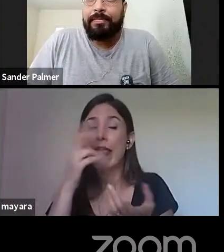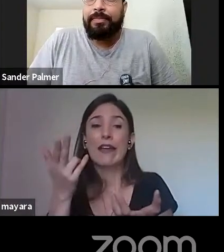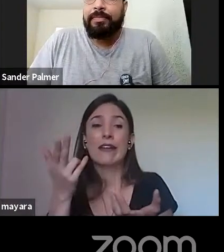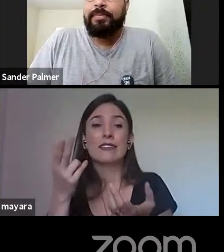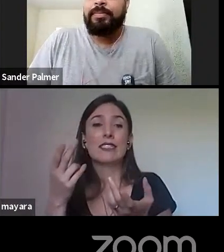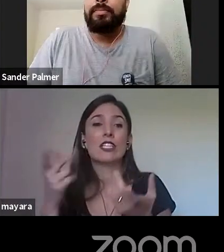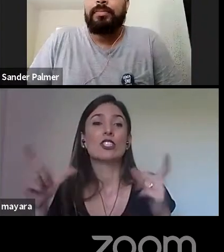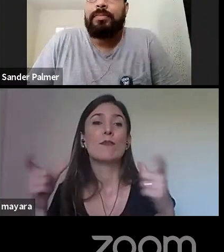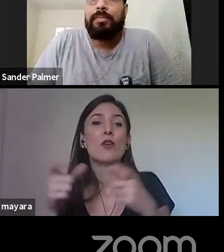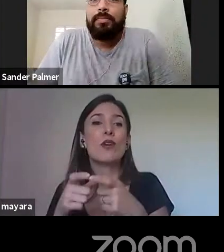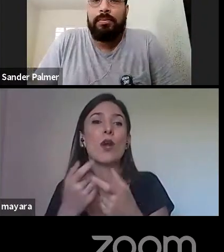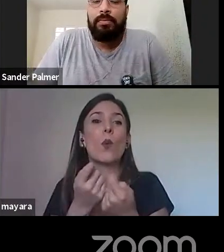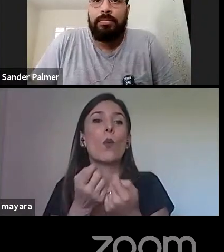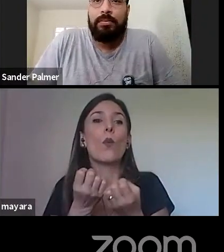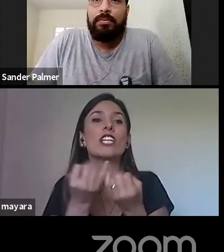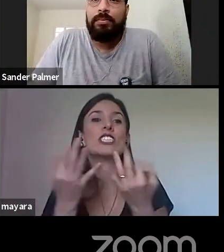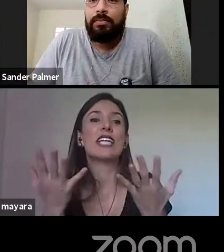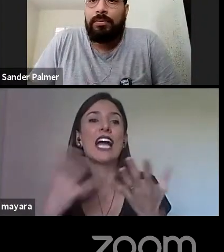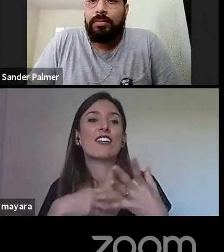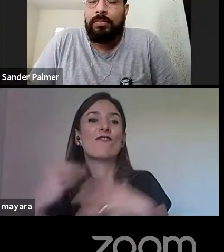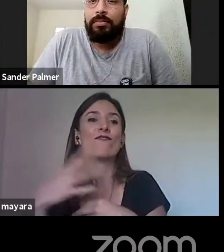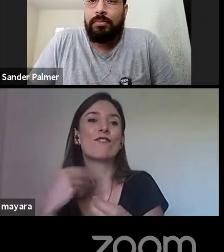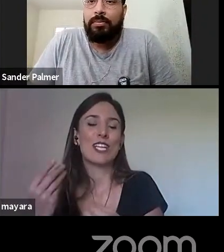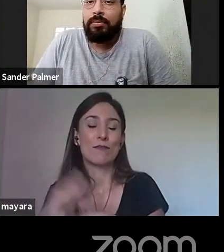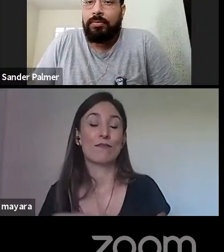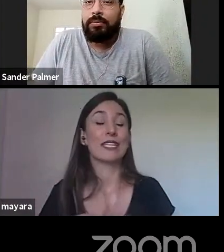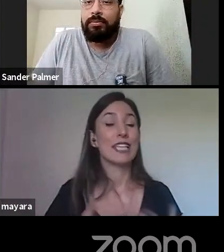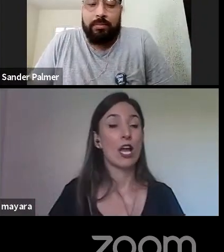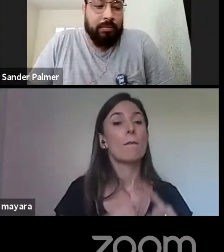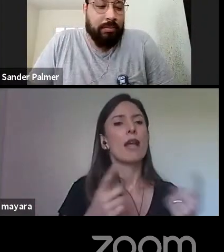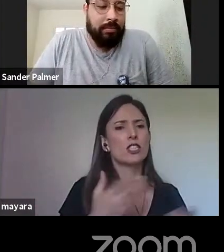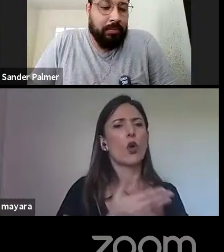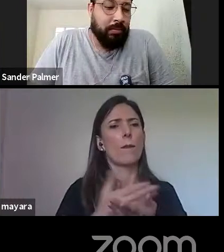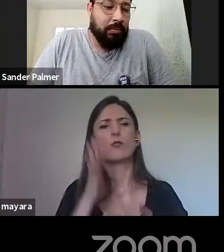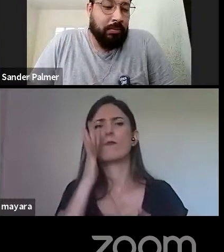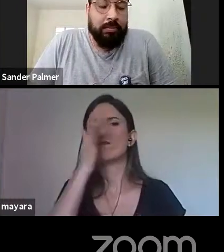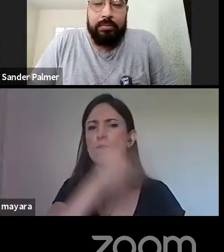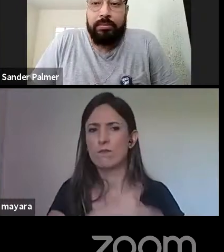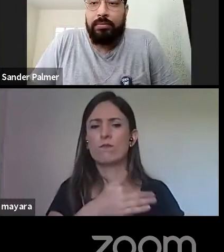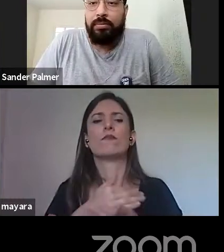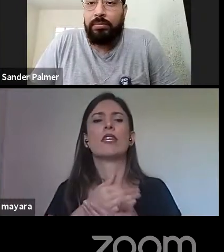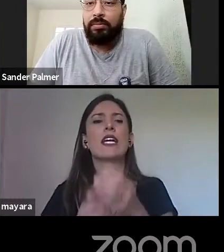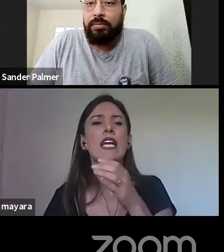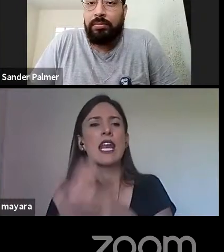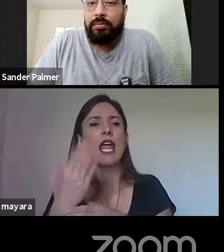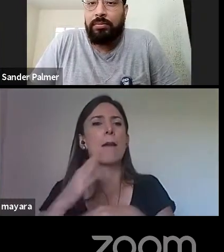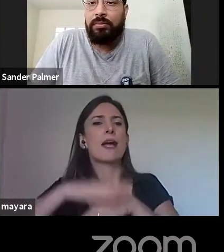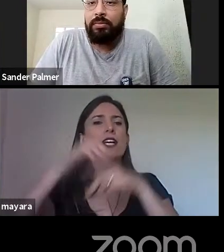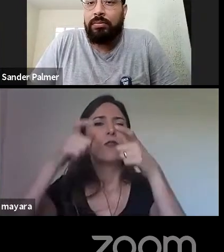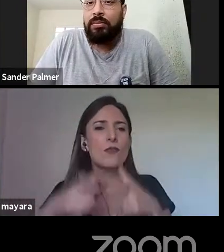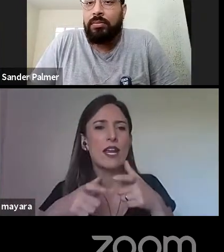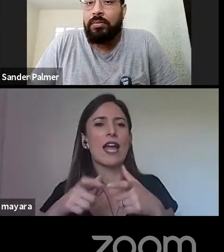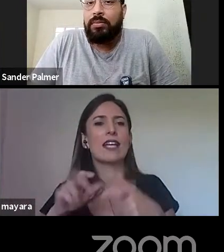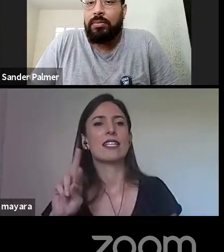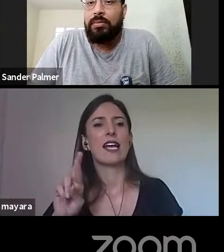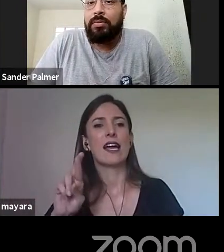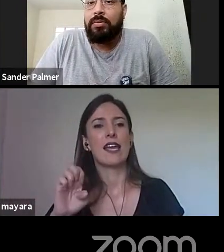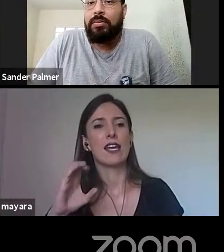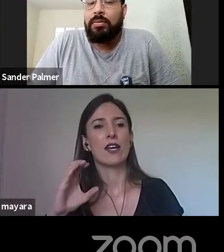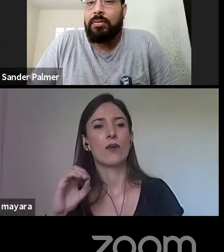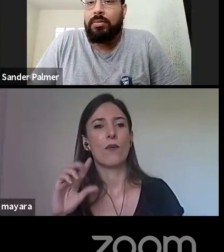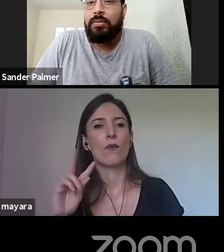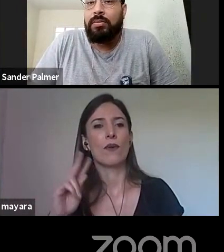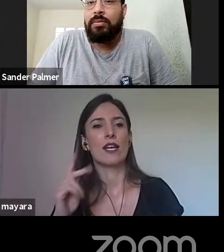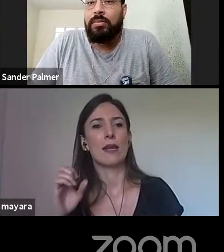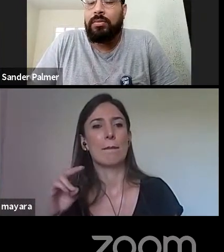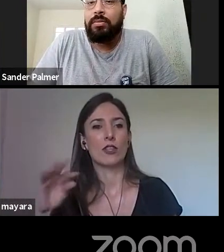Então, a gente teve uma aplicação nesse momento, mas especialmente no final do século XVIII, a gente vai, vamos